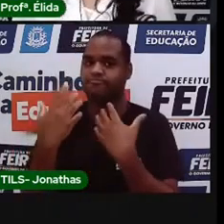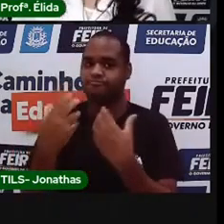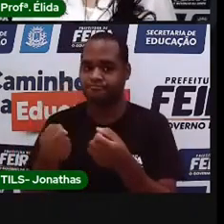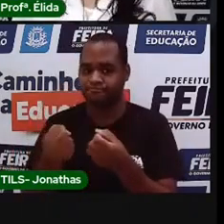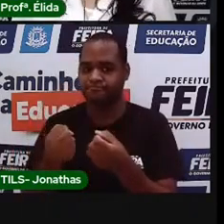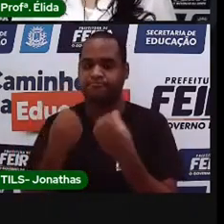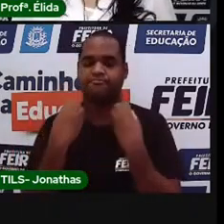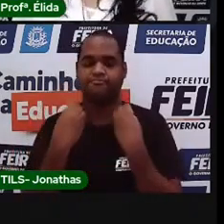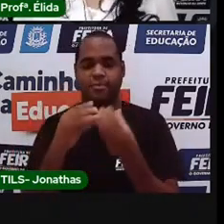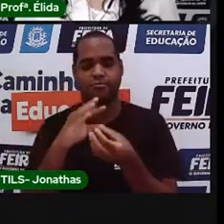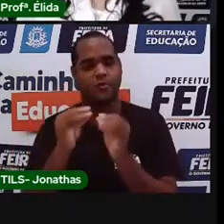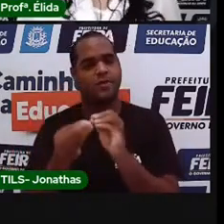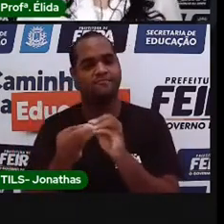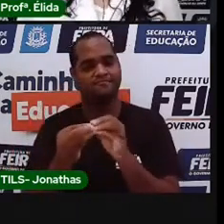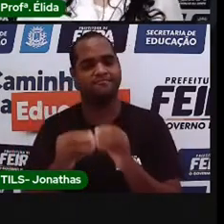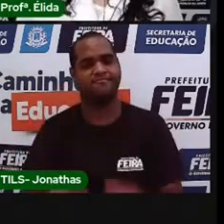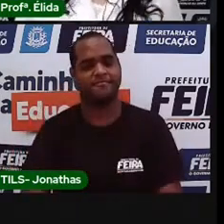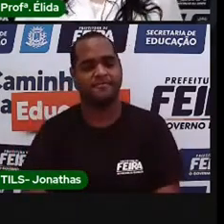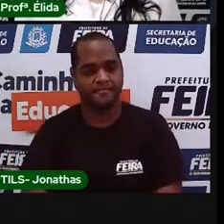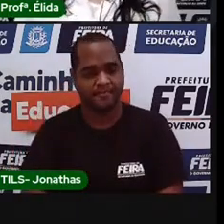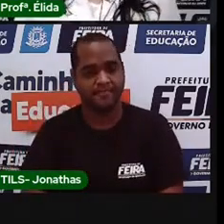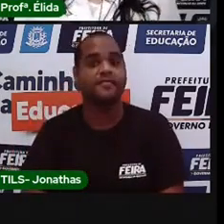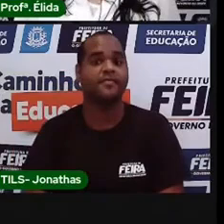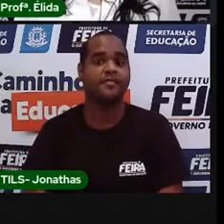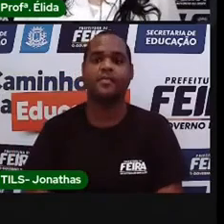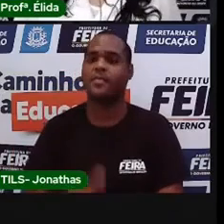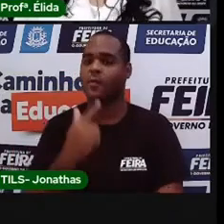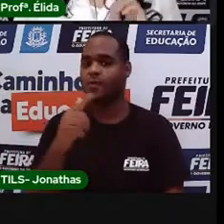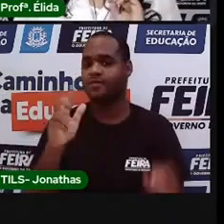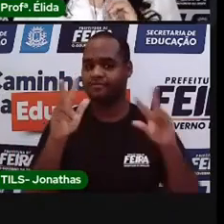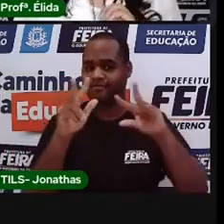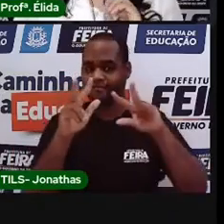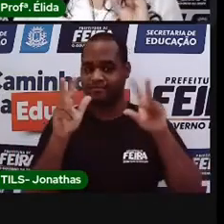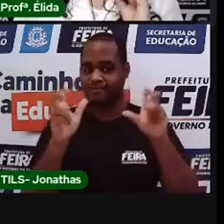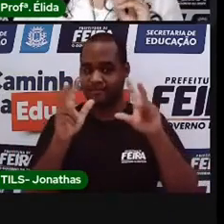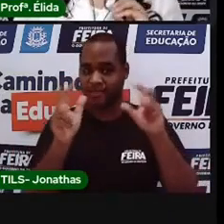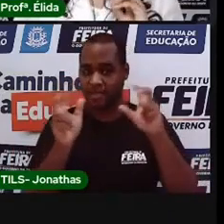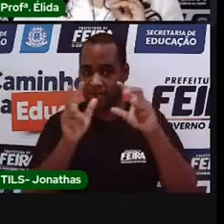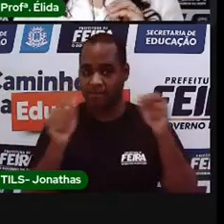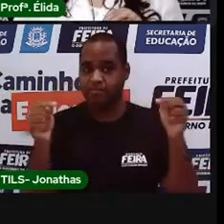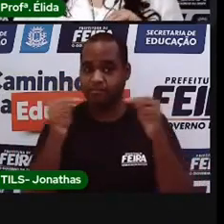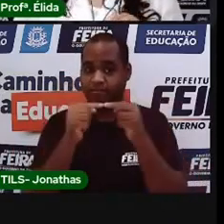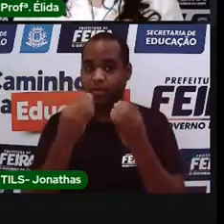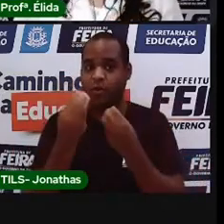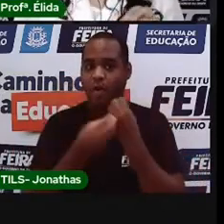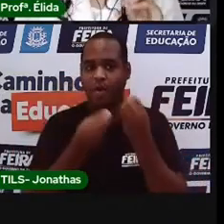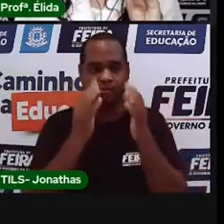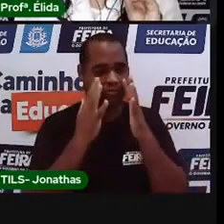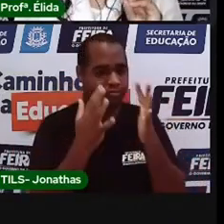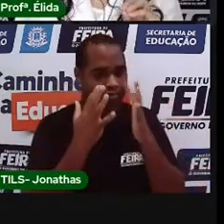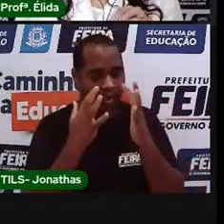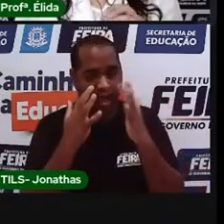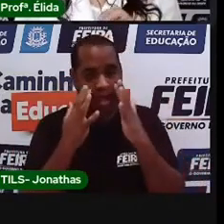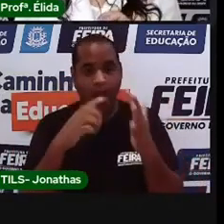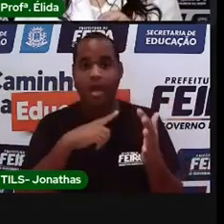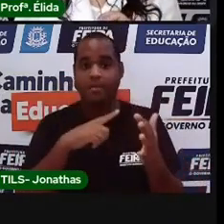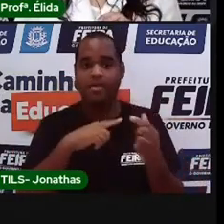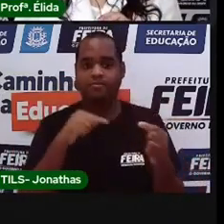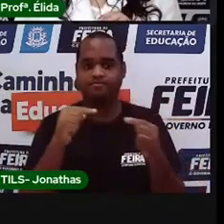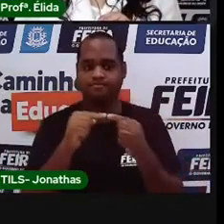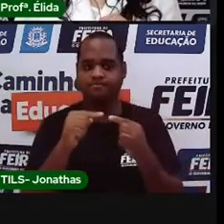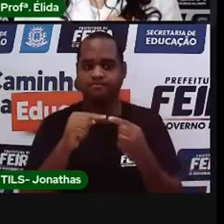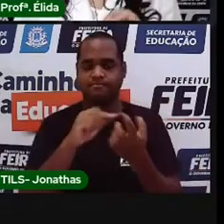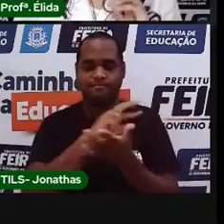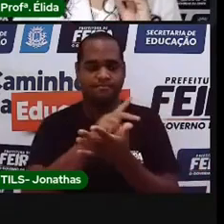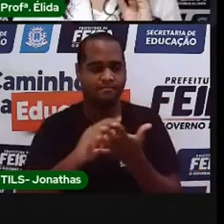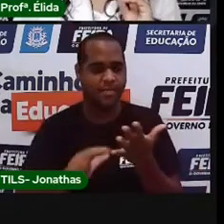o seu bilhetinho. O assunto. Prestem bastante atenção, porque essa parte